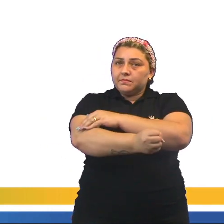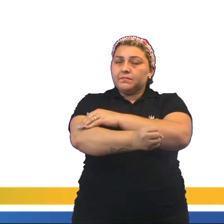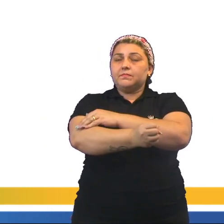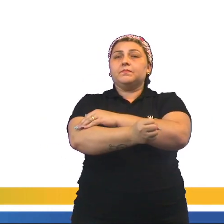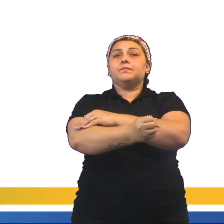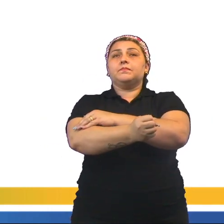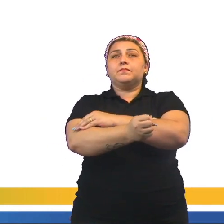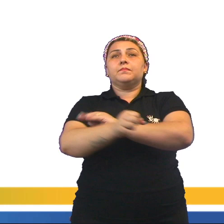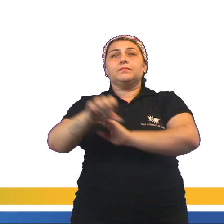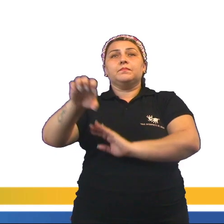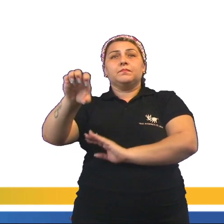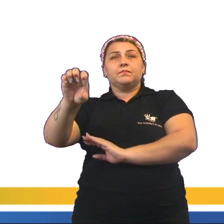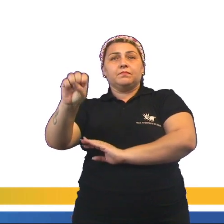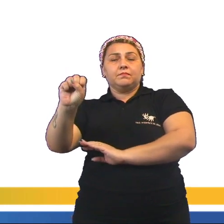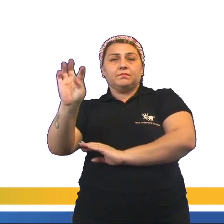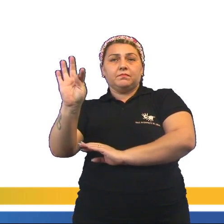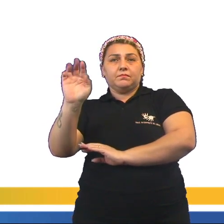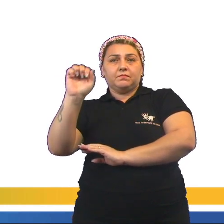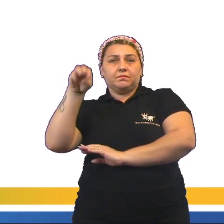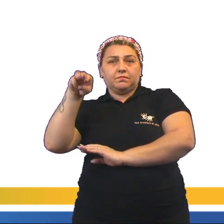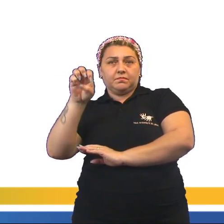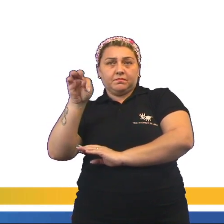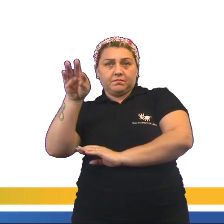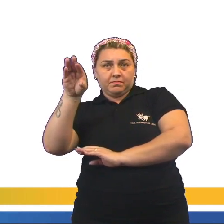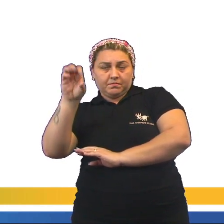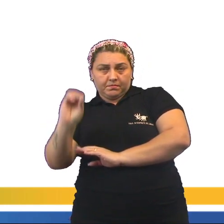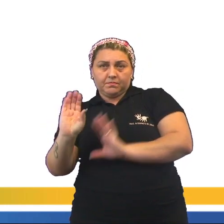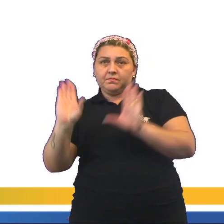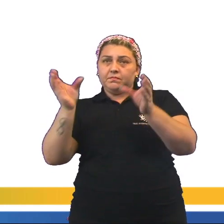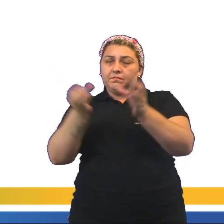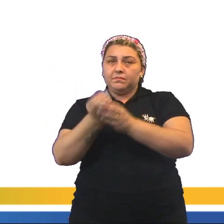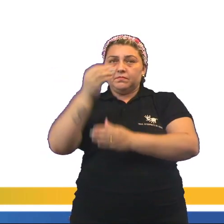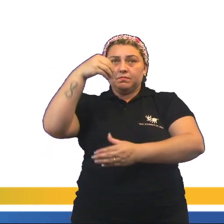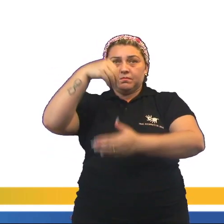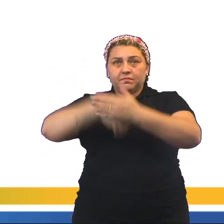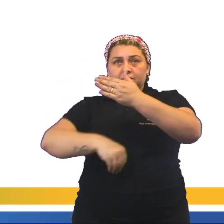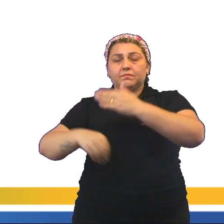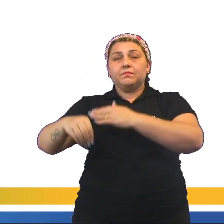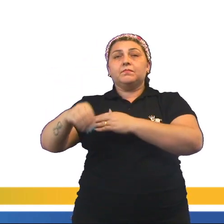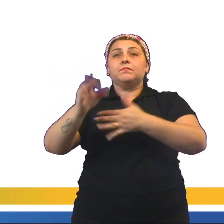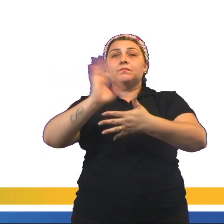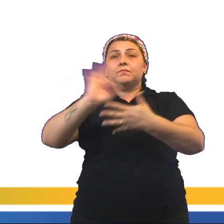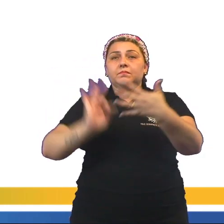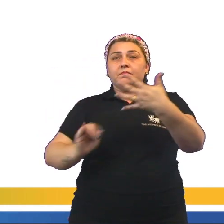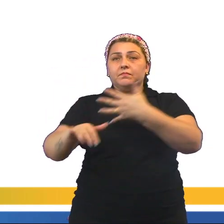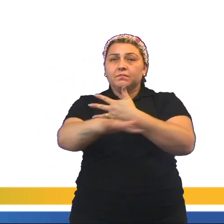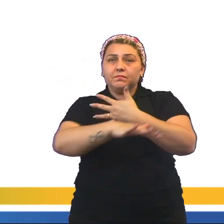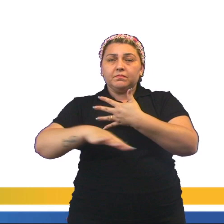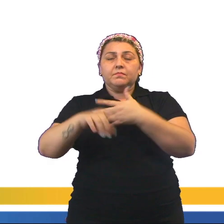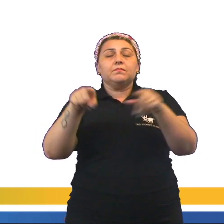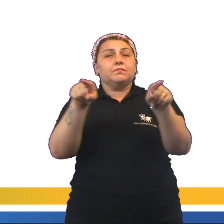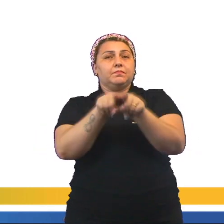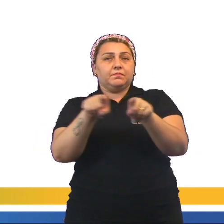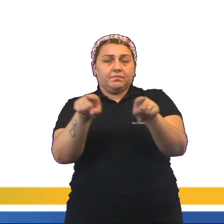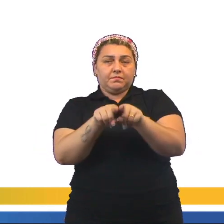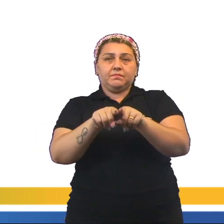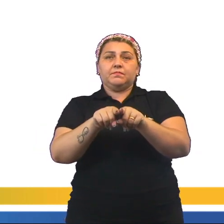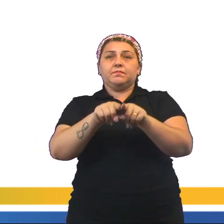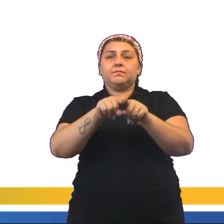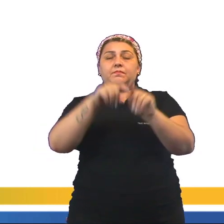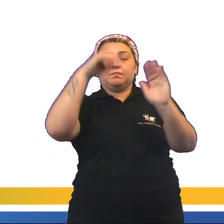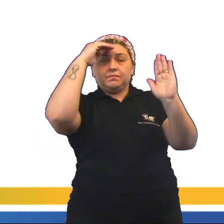em um estamento ou está inserido, inserida em uma classe social, você também acaba